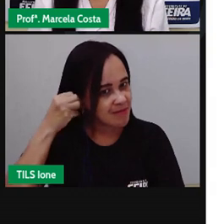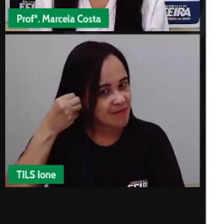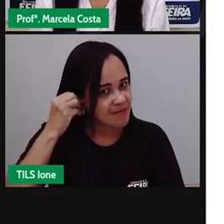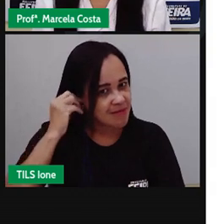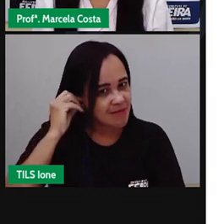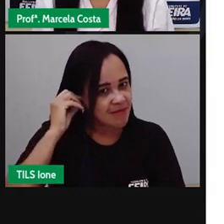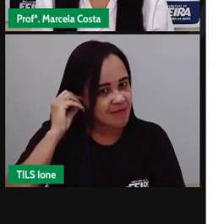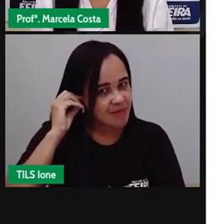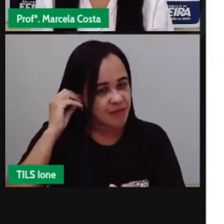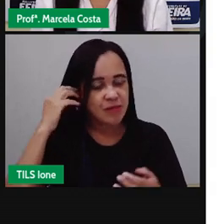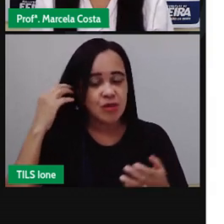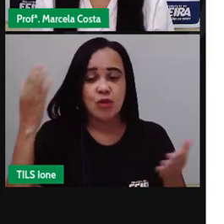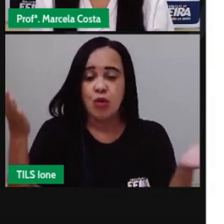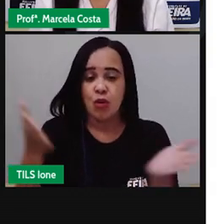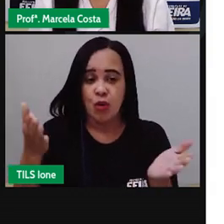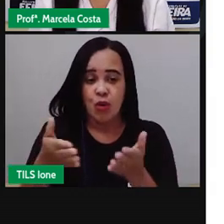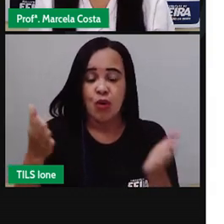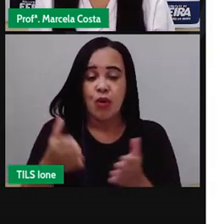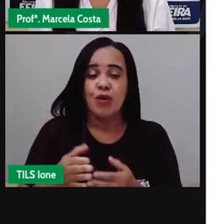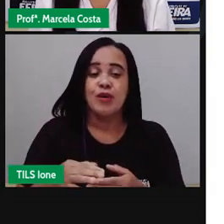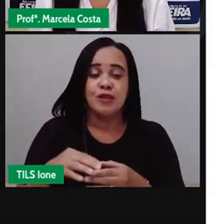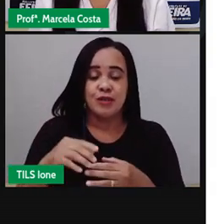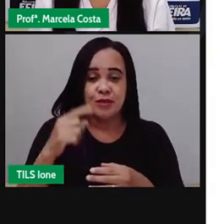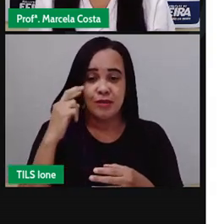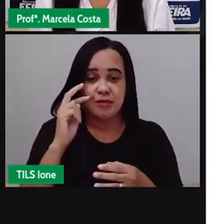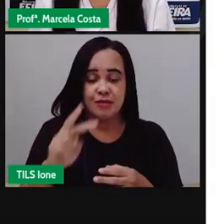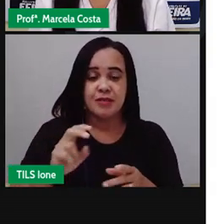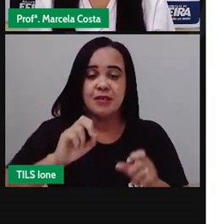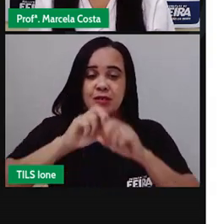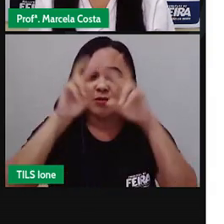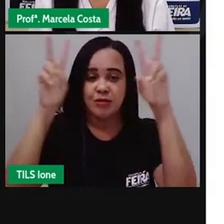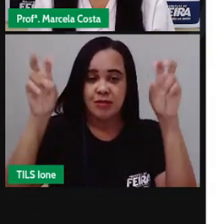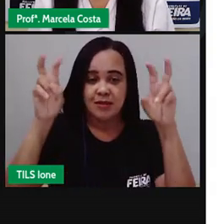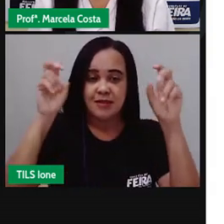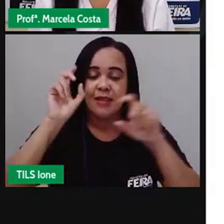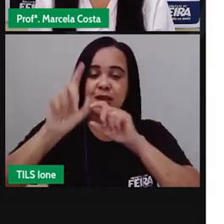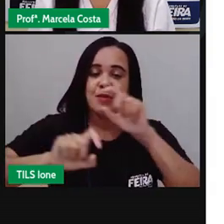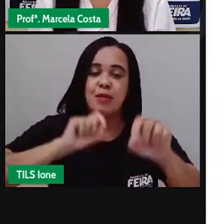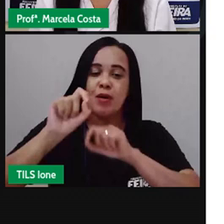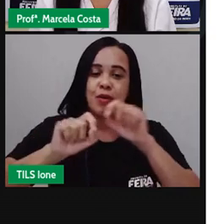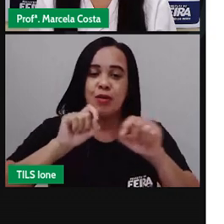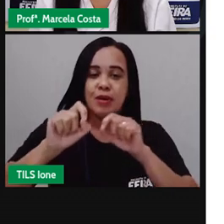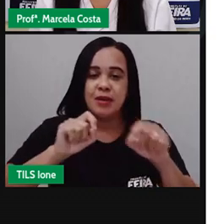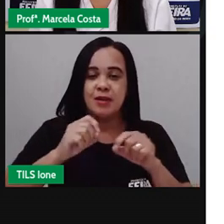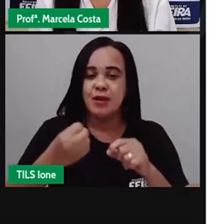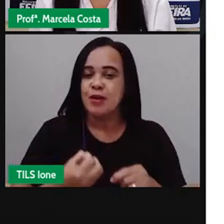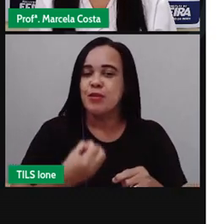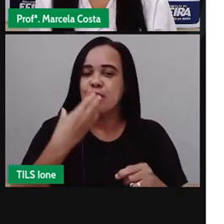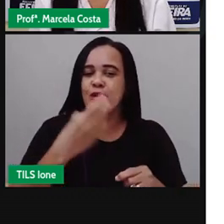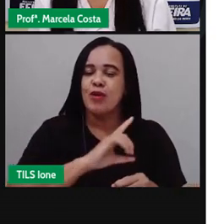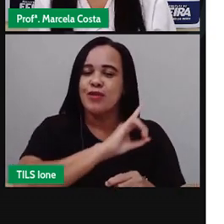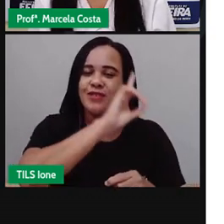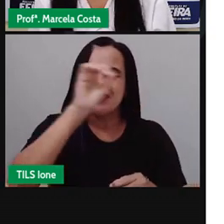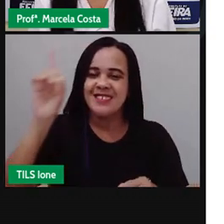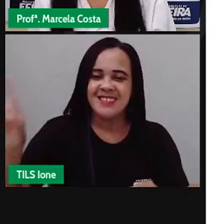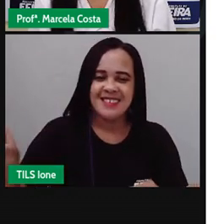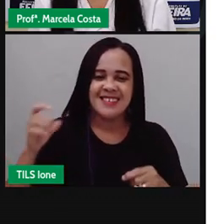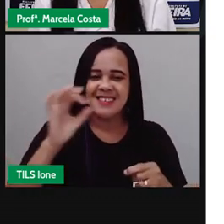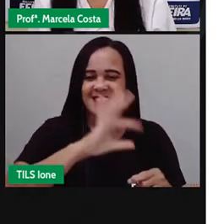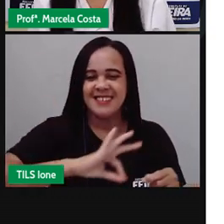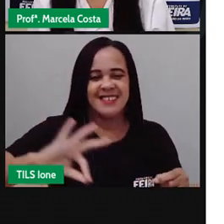Então, hoje, crianças, nós vamos trabalhar com o tema Bom Dia de Todas as Cores.